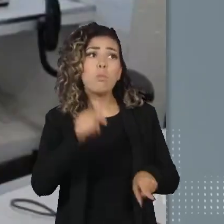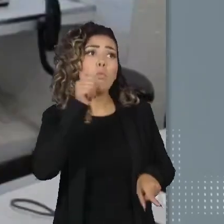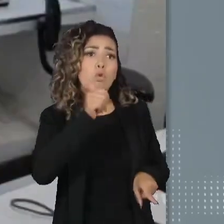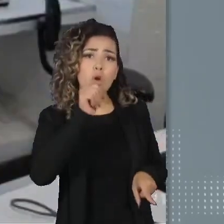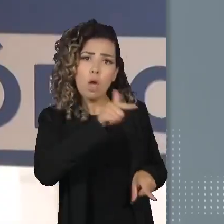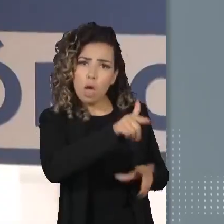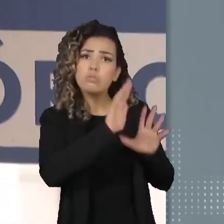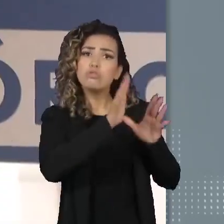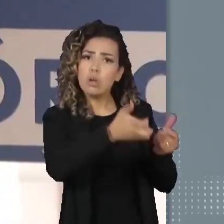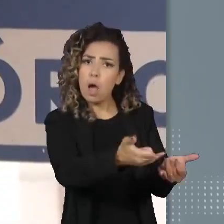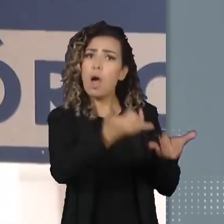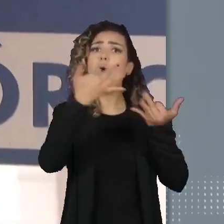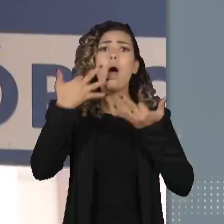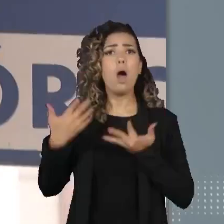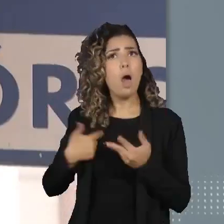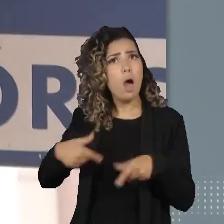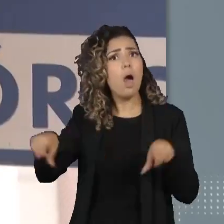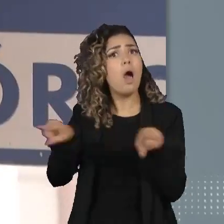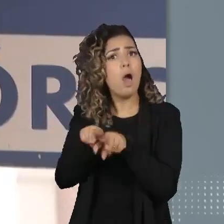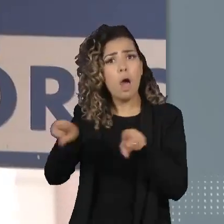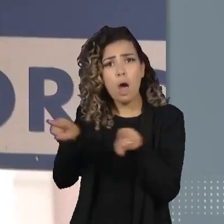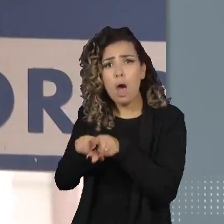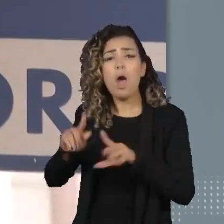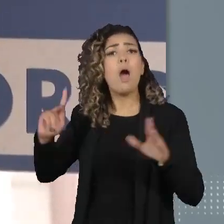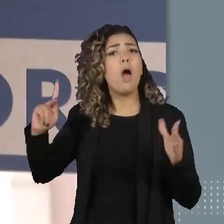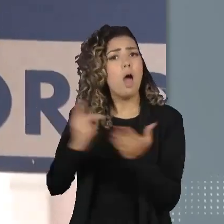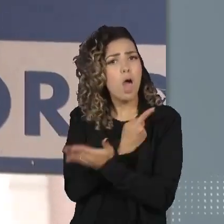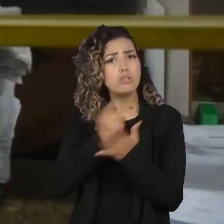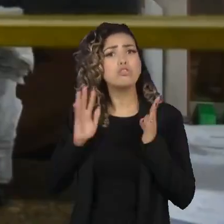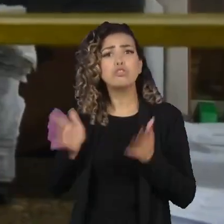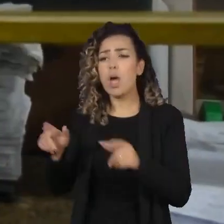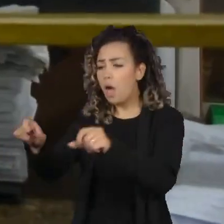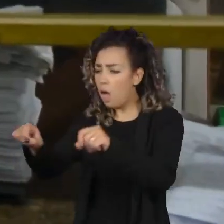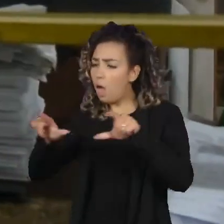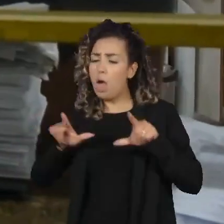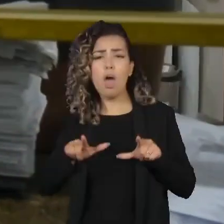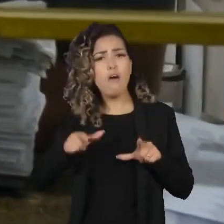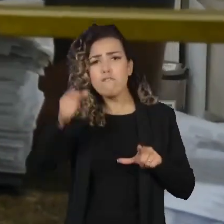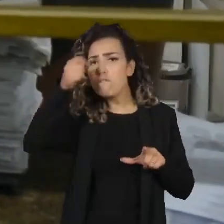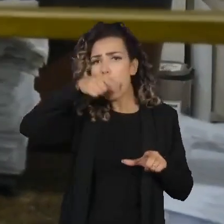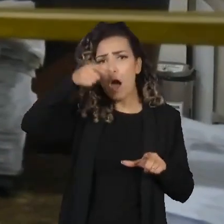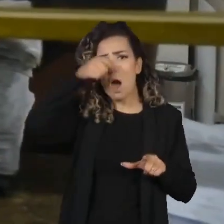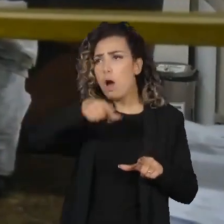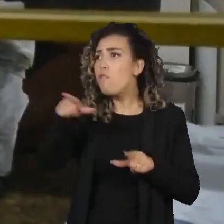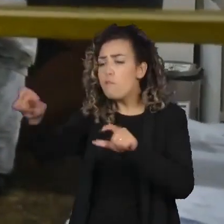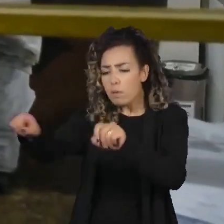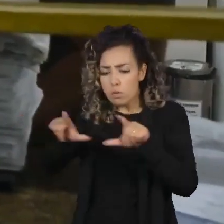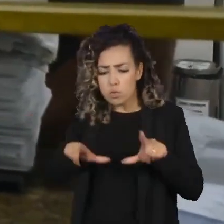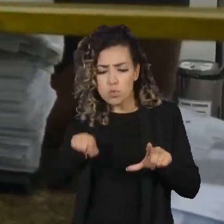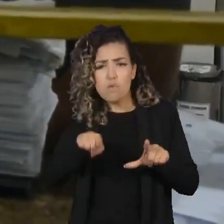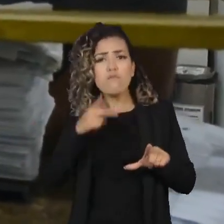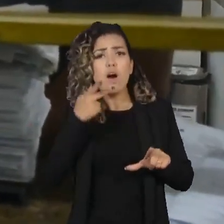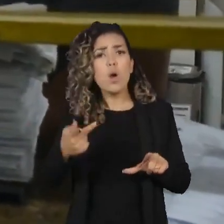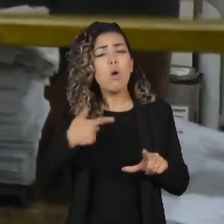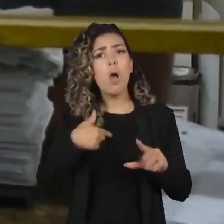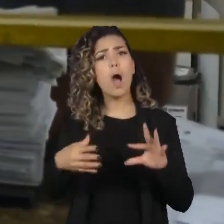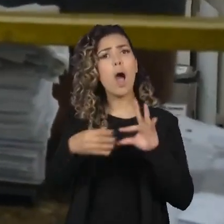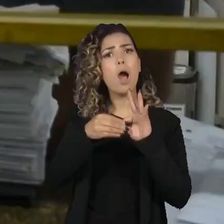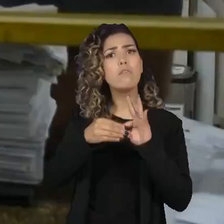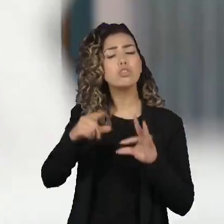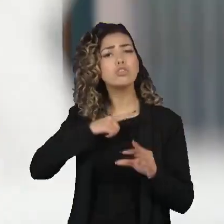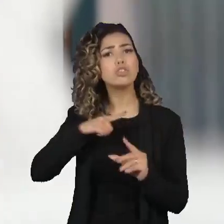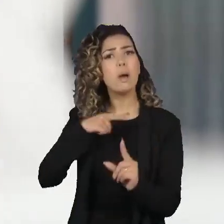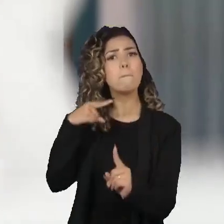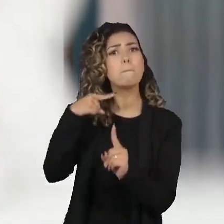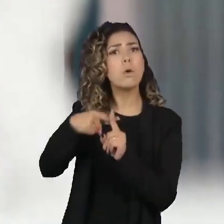feito pelo laboratório PCS Saleme. O laudo dizia que ela era portadora de HIV. E com isso, sua